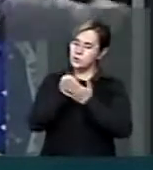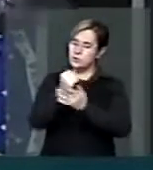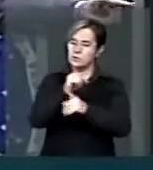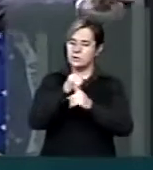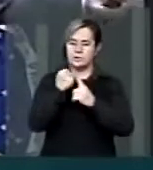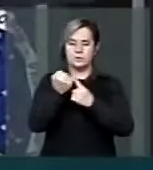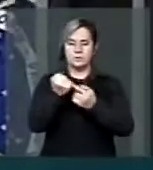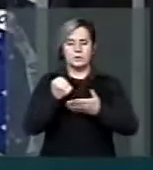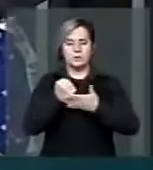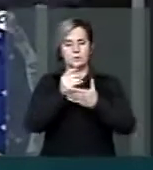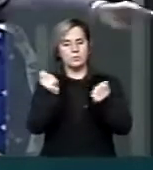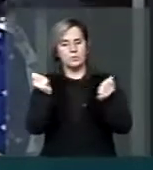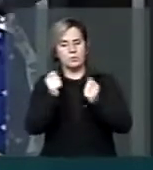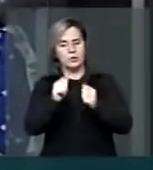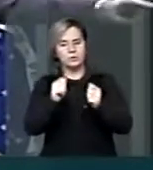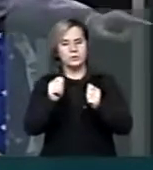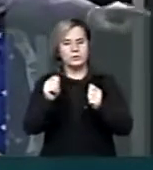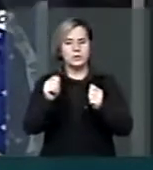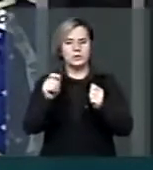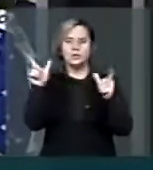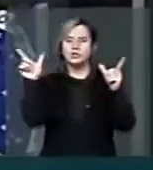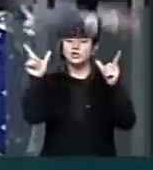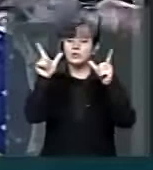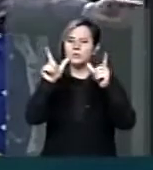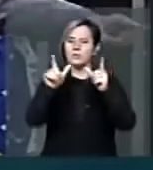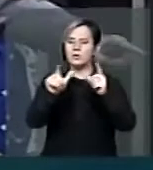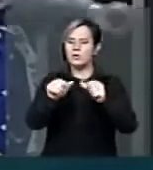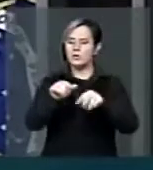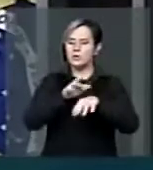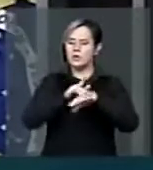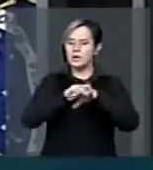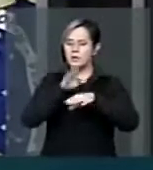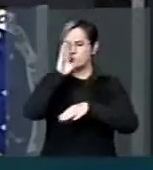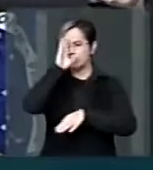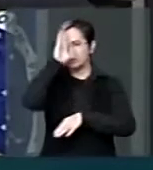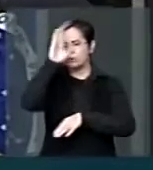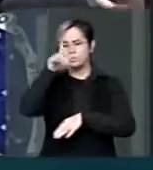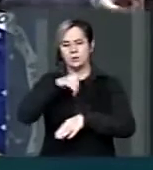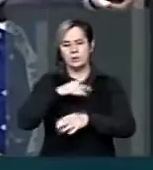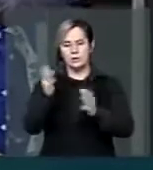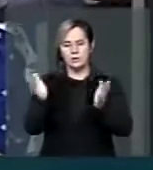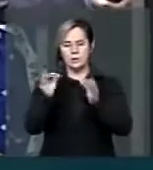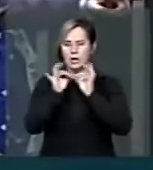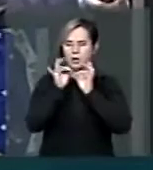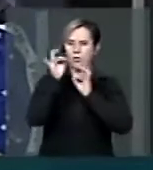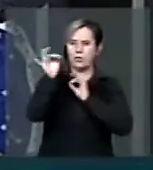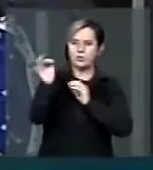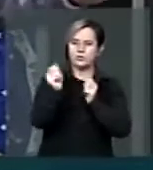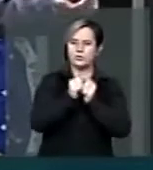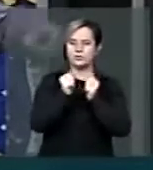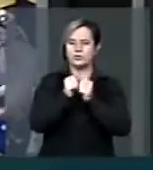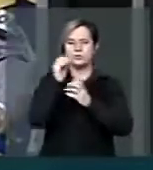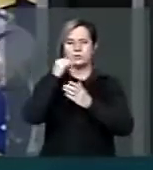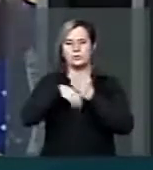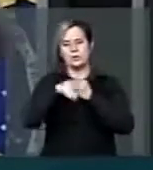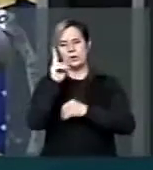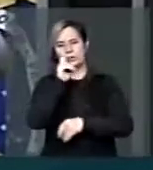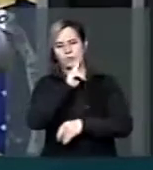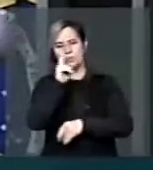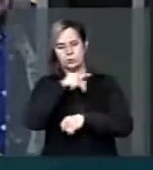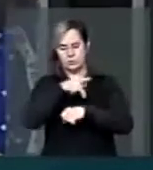diminuir muito as principais doenças que são levadas hoje às urgências e emergências desse país.